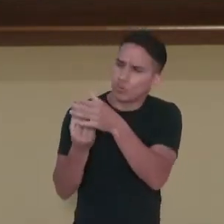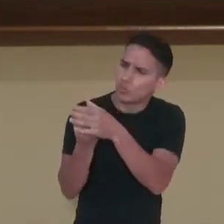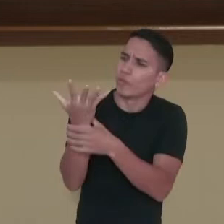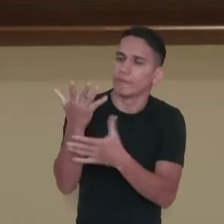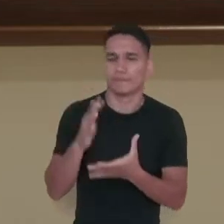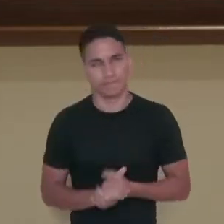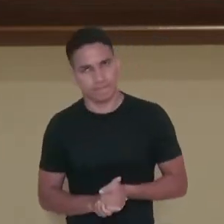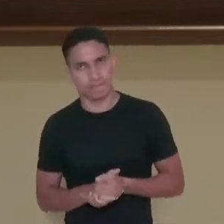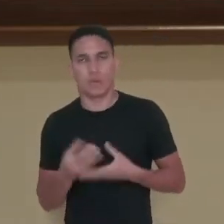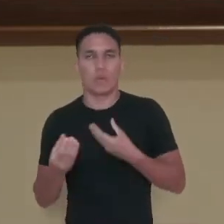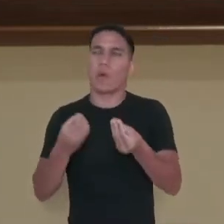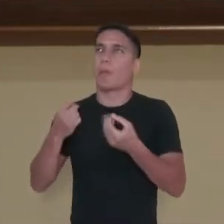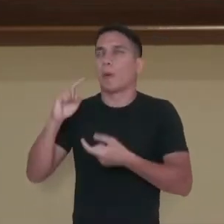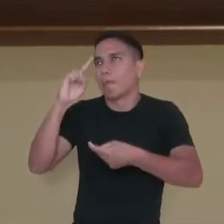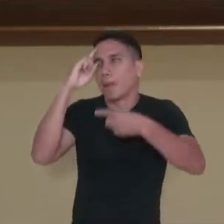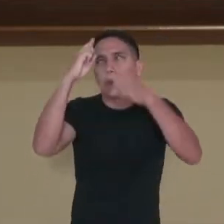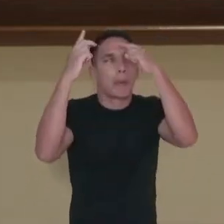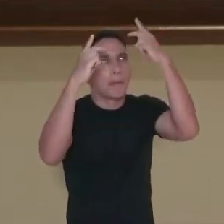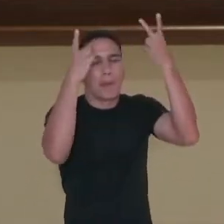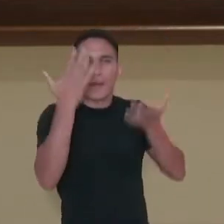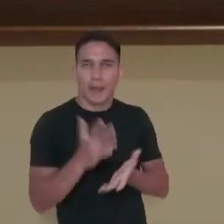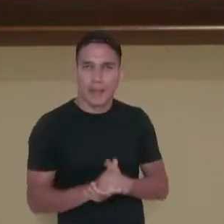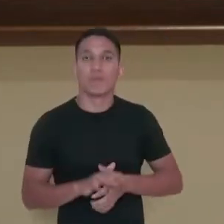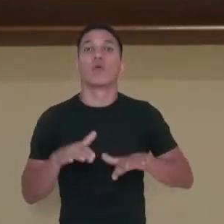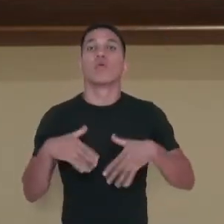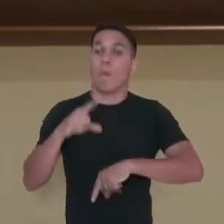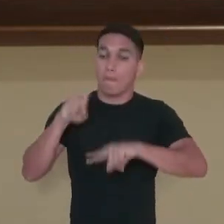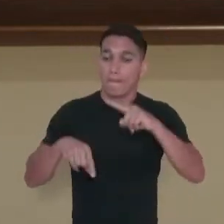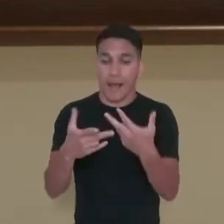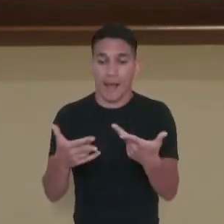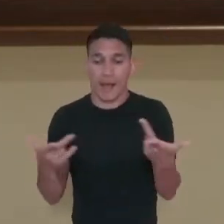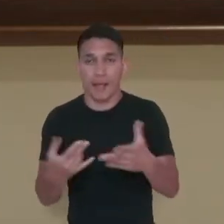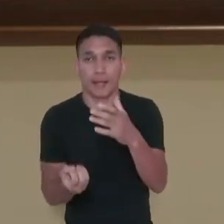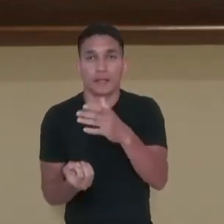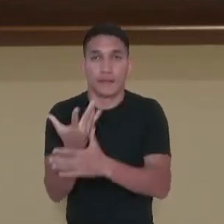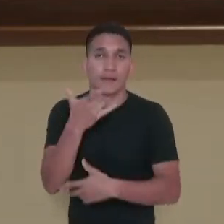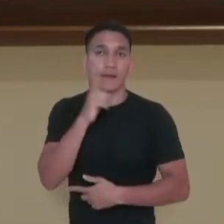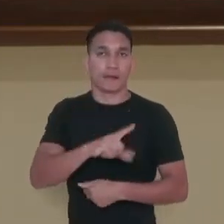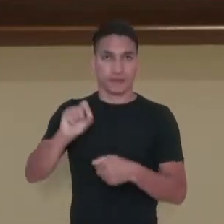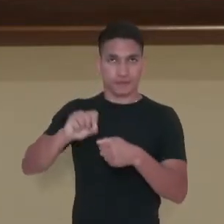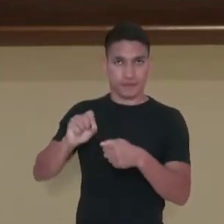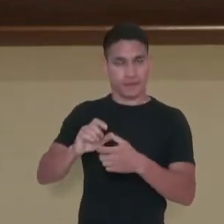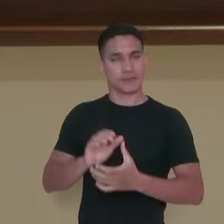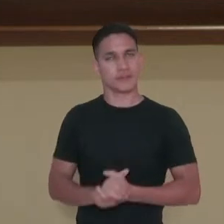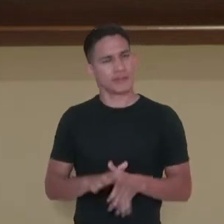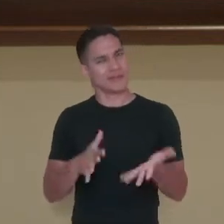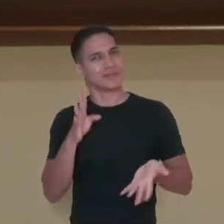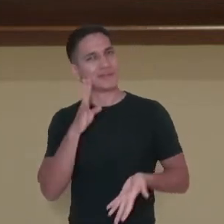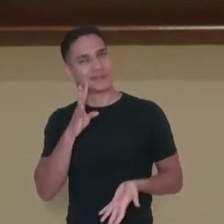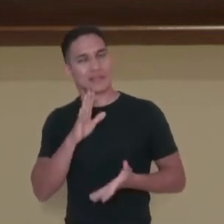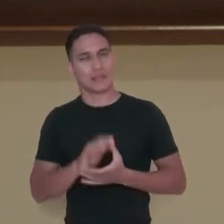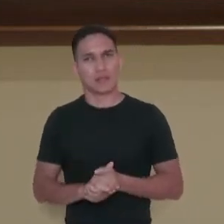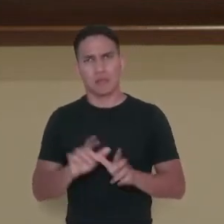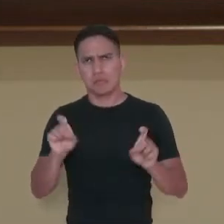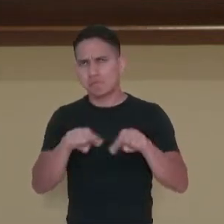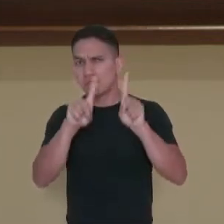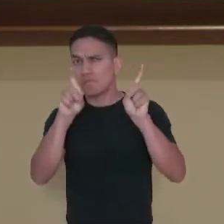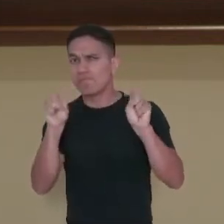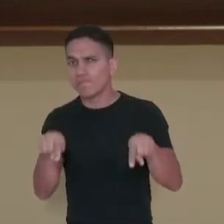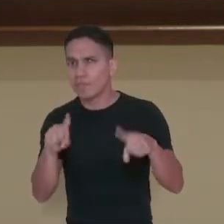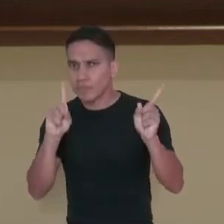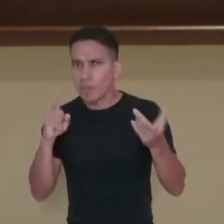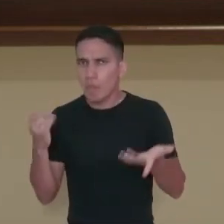como os materiais de que ele é feito. Então, olha que legal, será que é importante